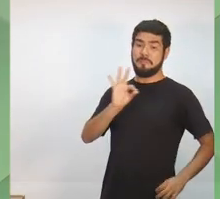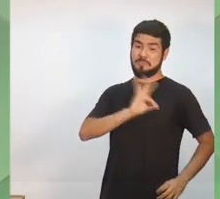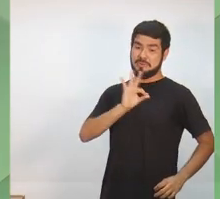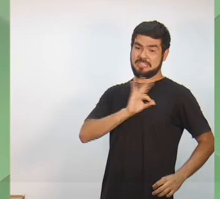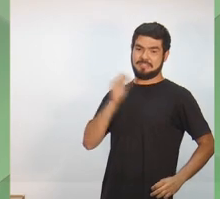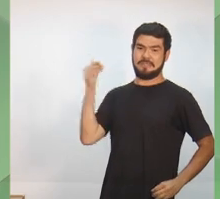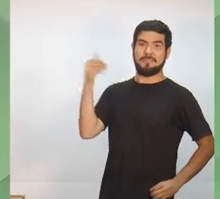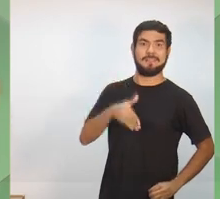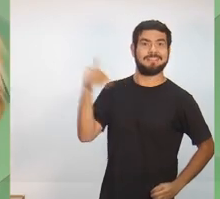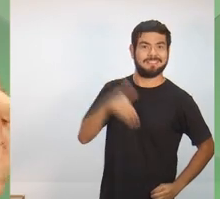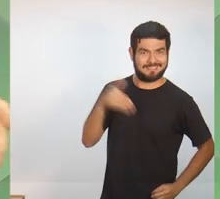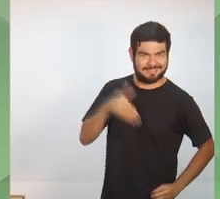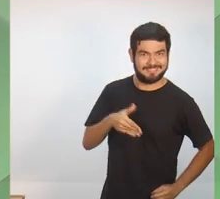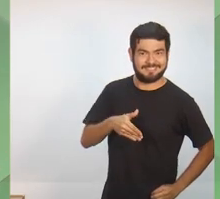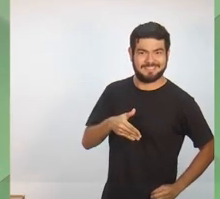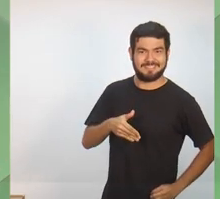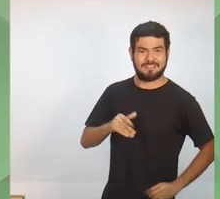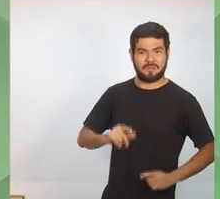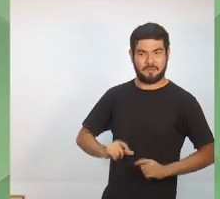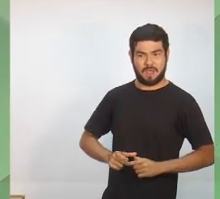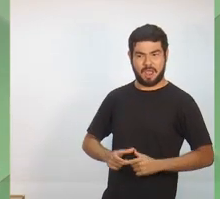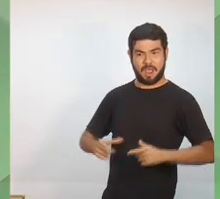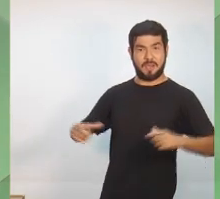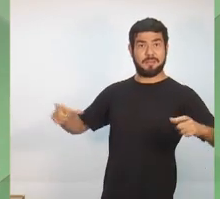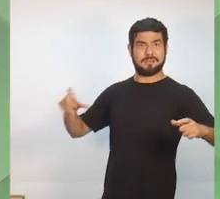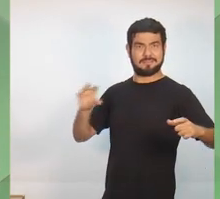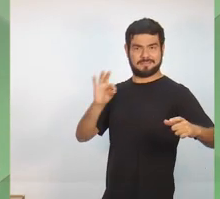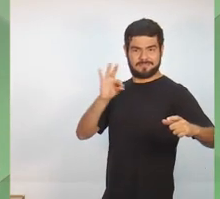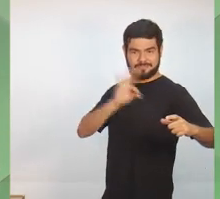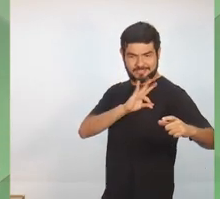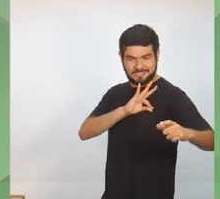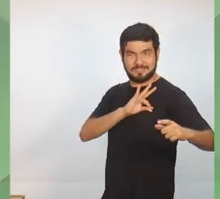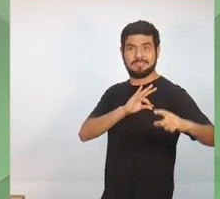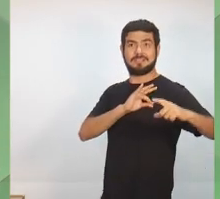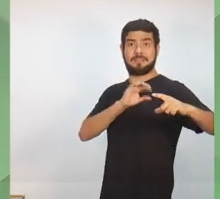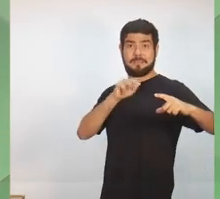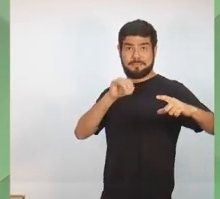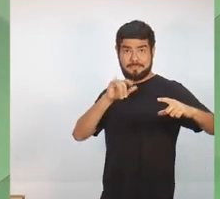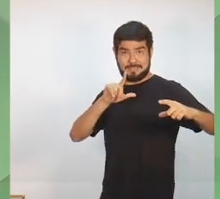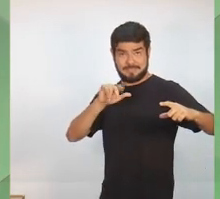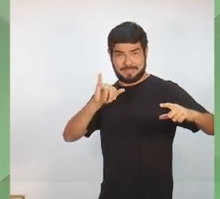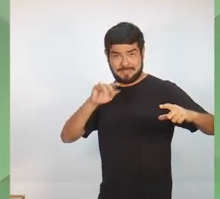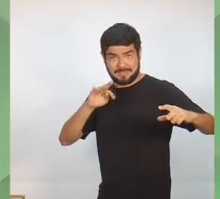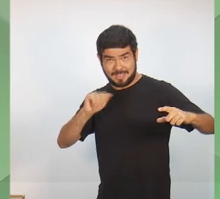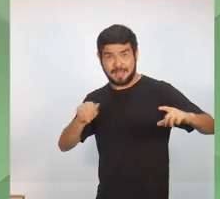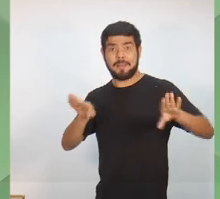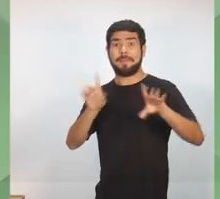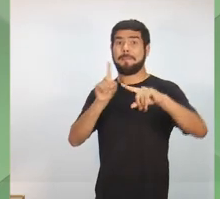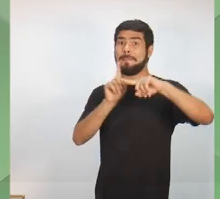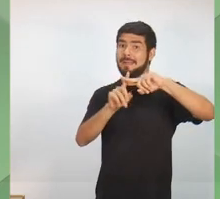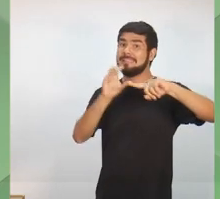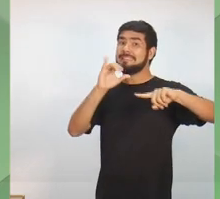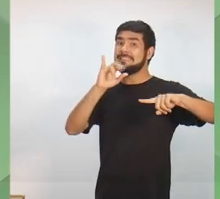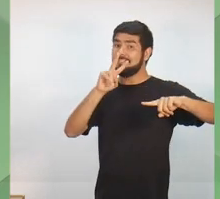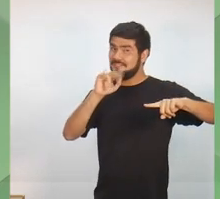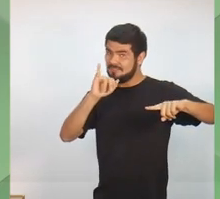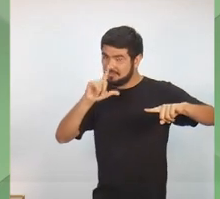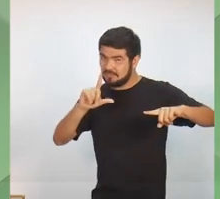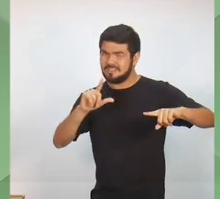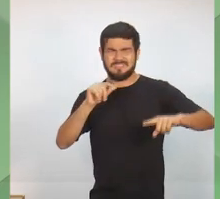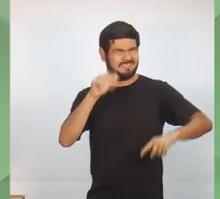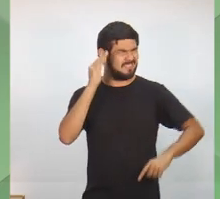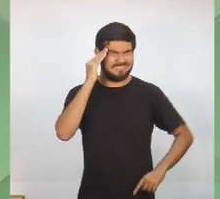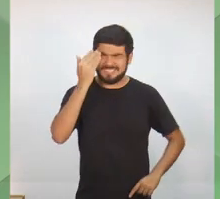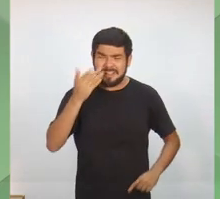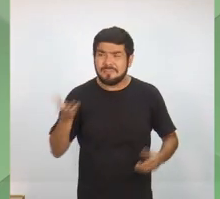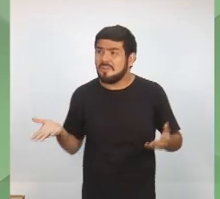com o aumento do efetivo da polícia militar, da polícia civil. Se você não sabe hoje, 3